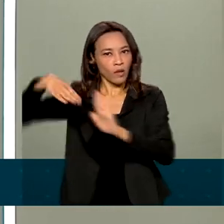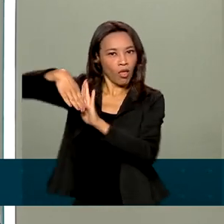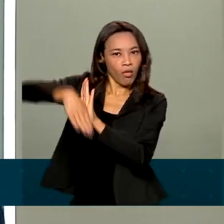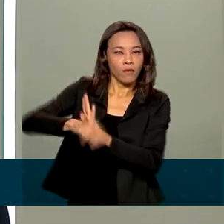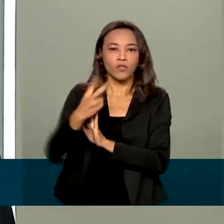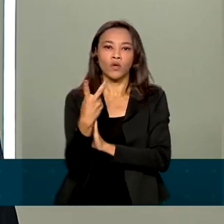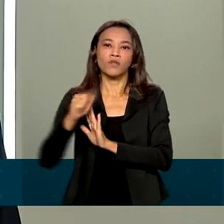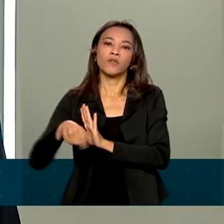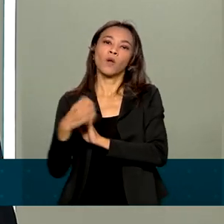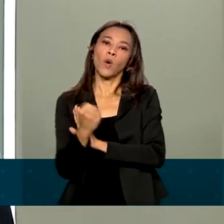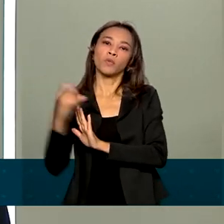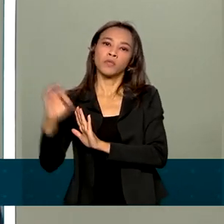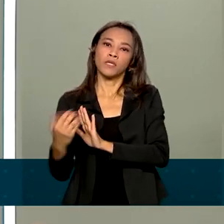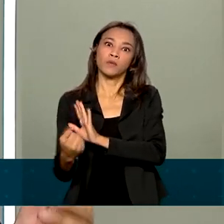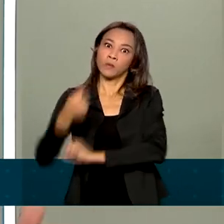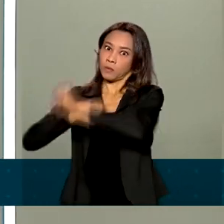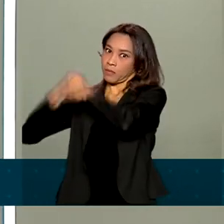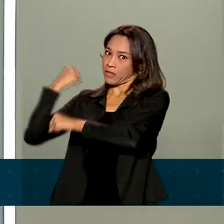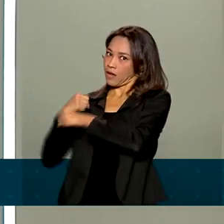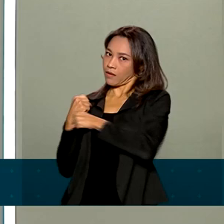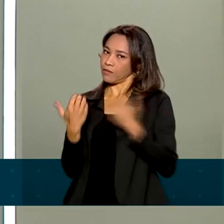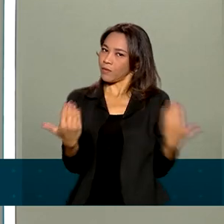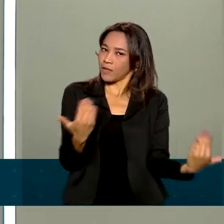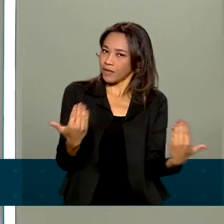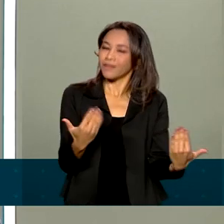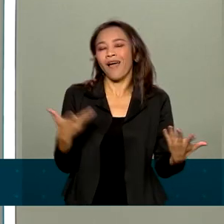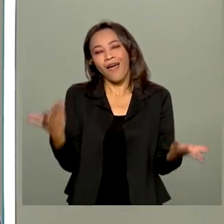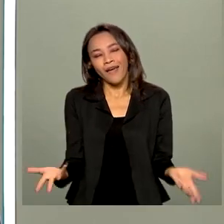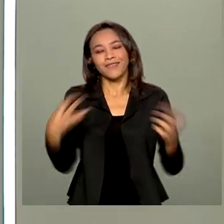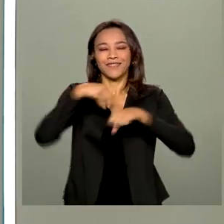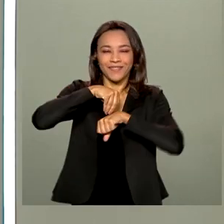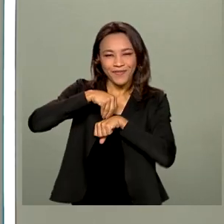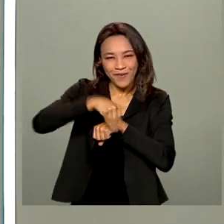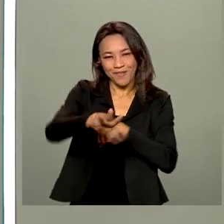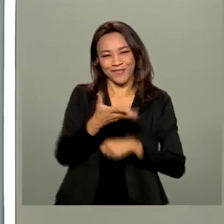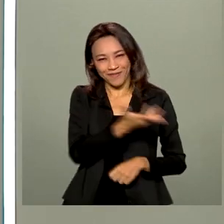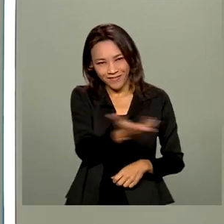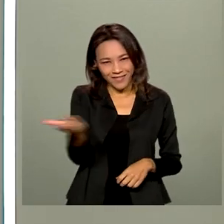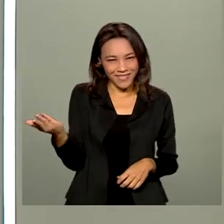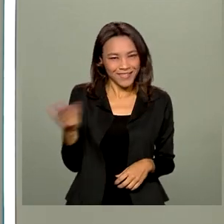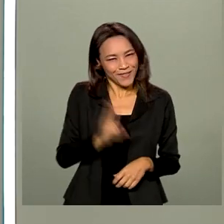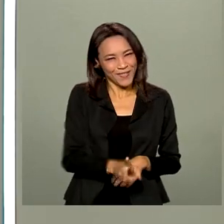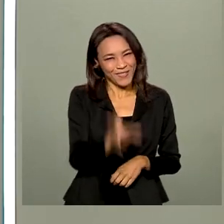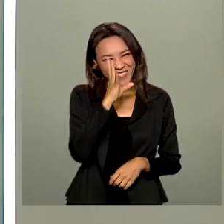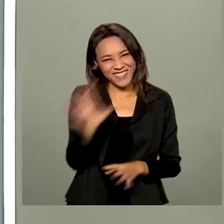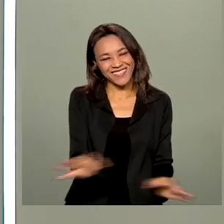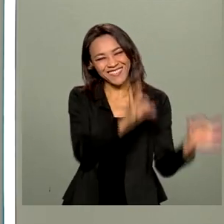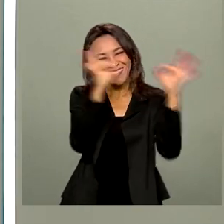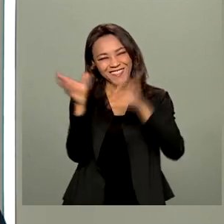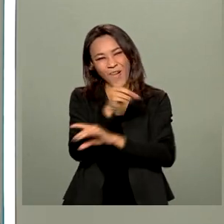2,8% no ano passado. Essas informações que nós tínhamos para os senhores hoje, continuem conosco, que tenham um ótimo dia.